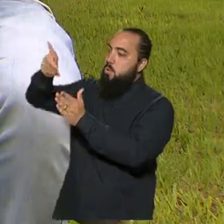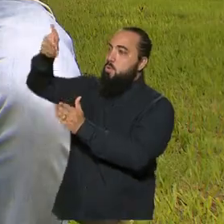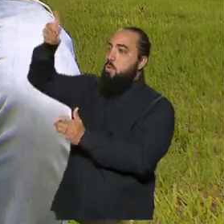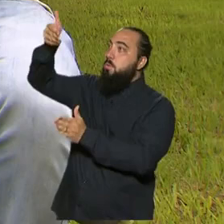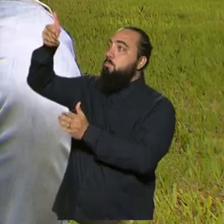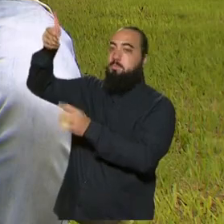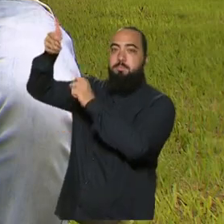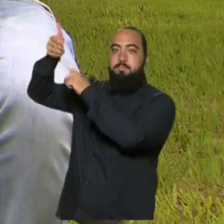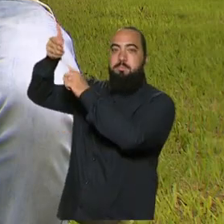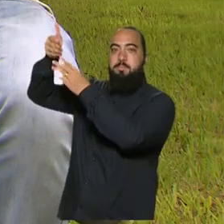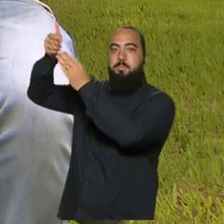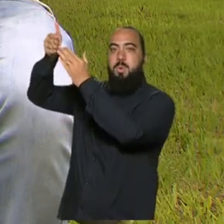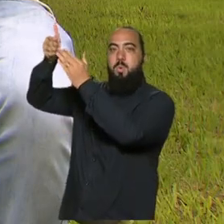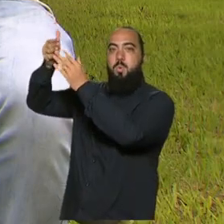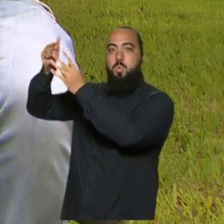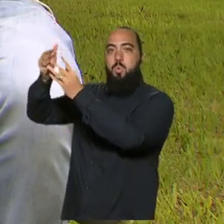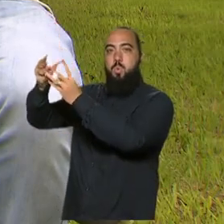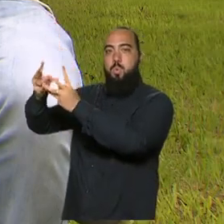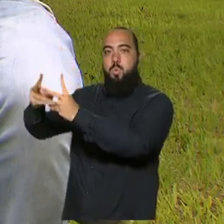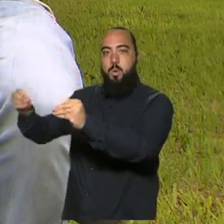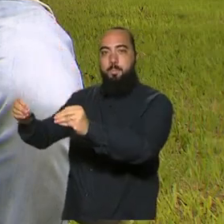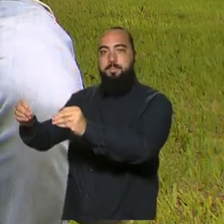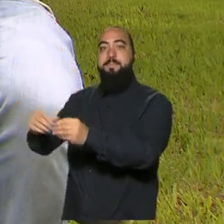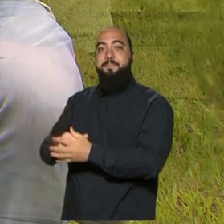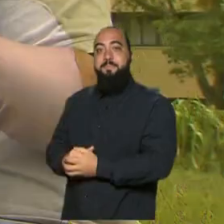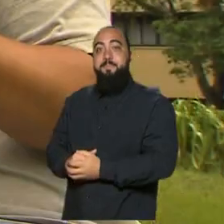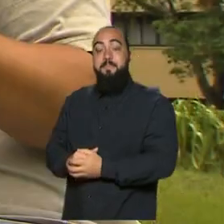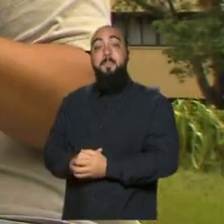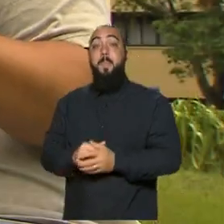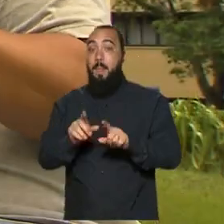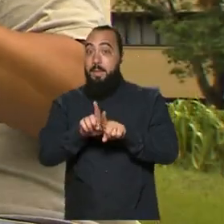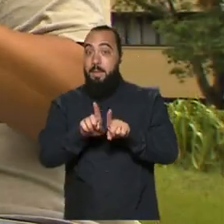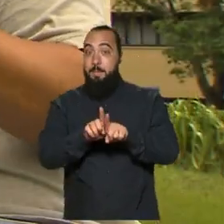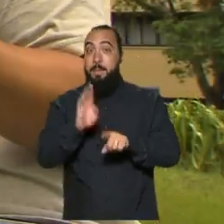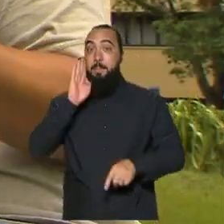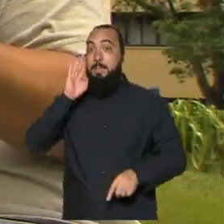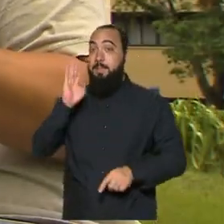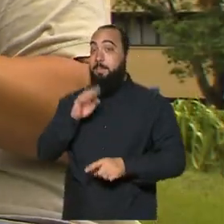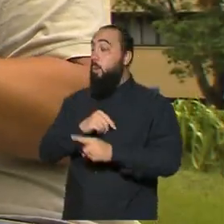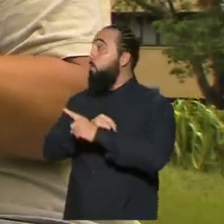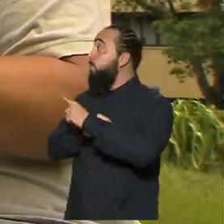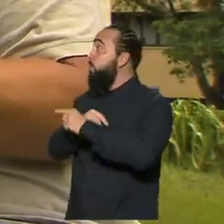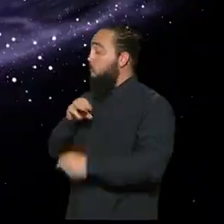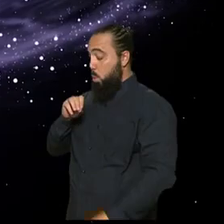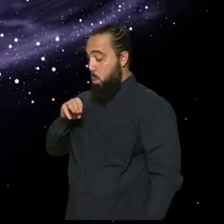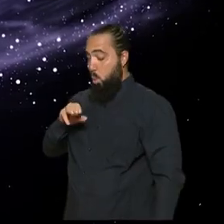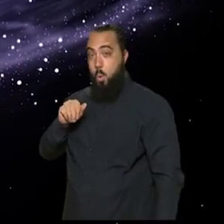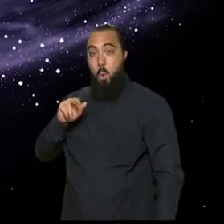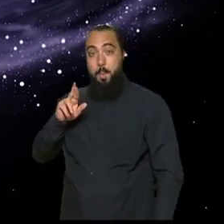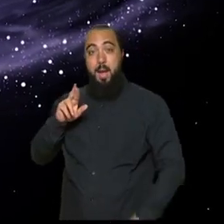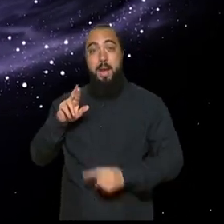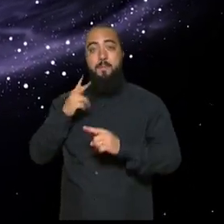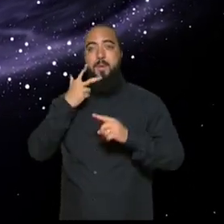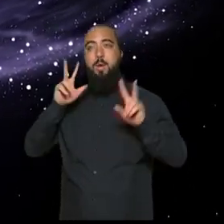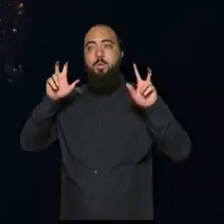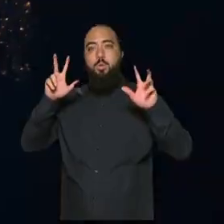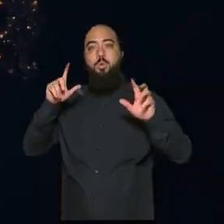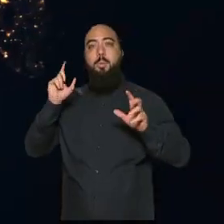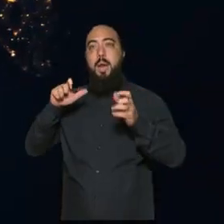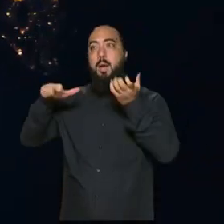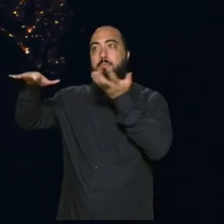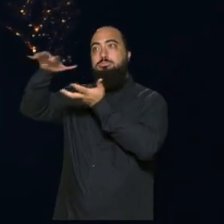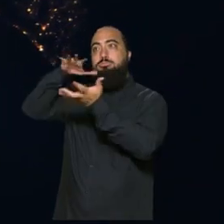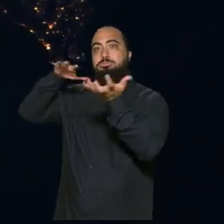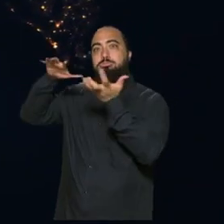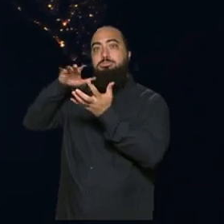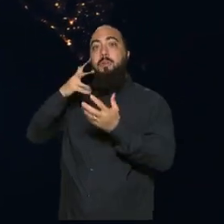Para um dos idealizadores do projeto do MAST, o físico Omar Martins, falar sobre o cosmos é